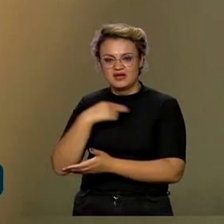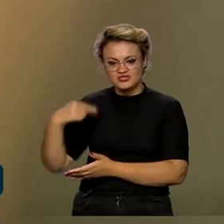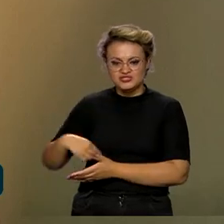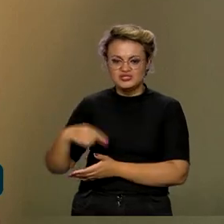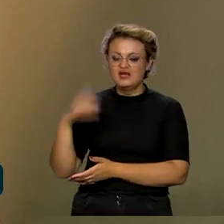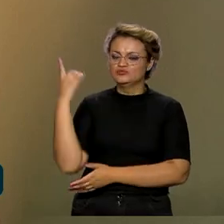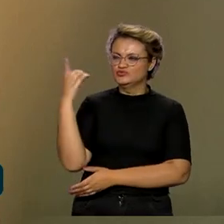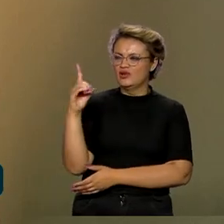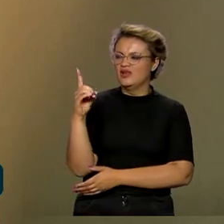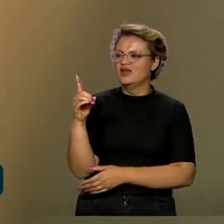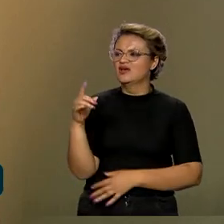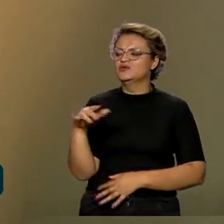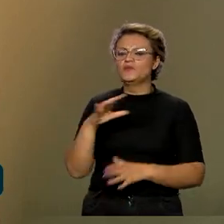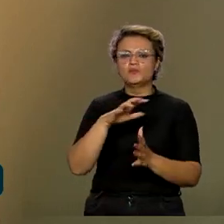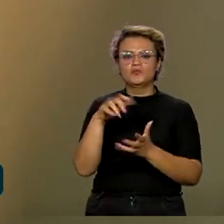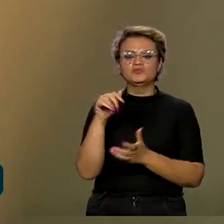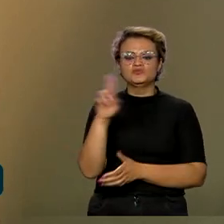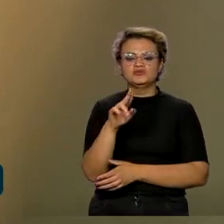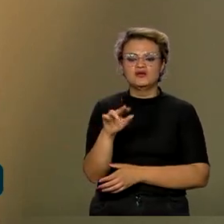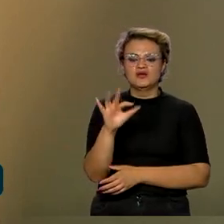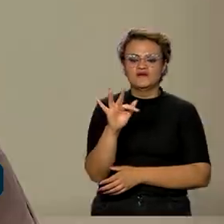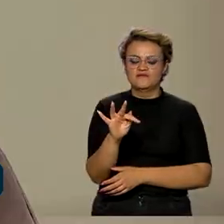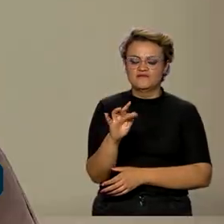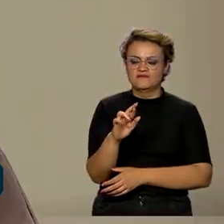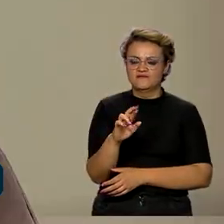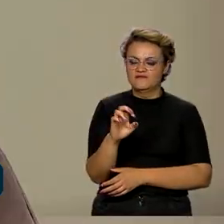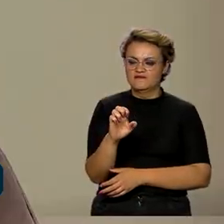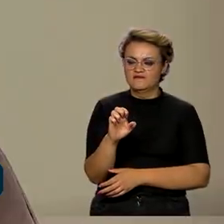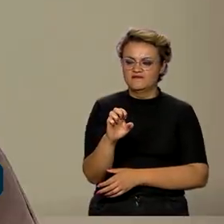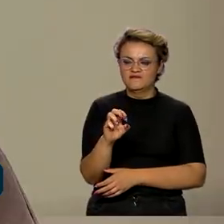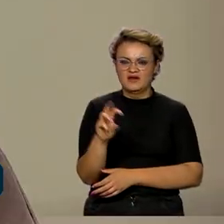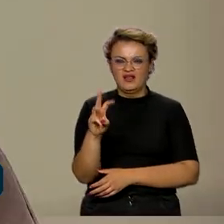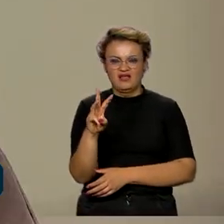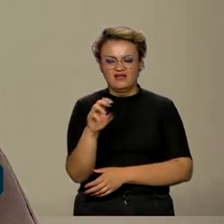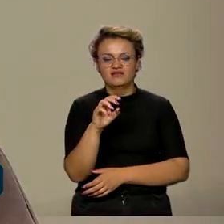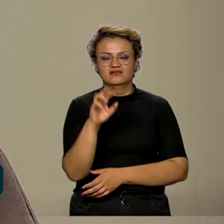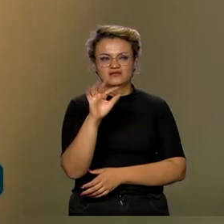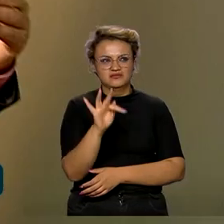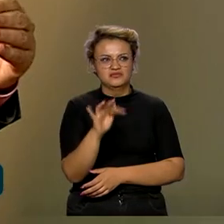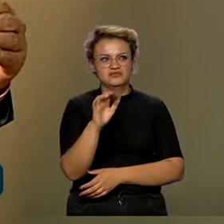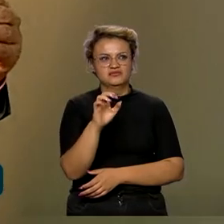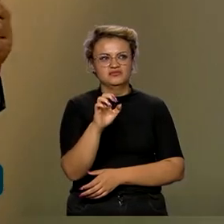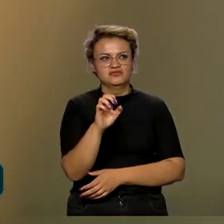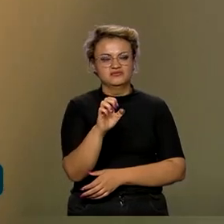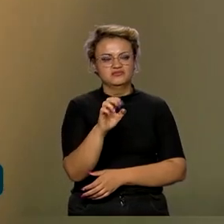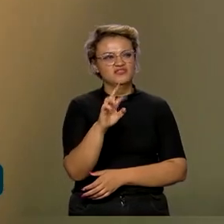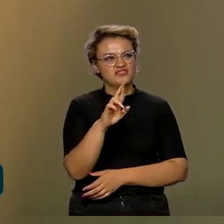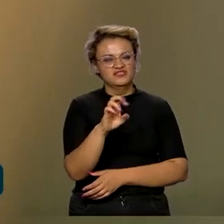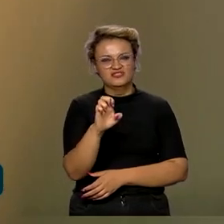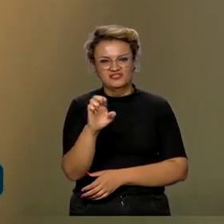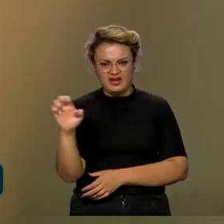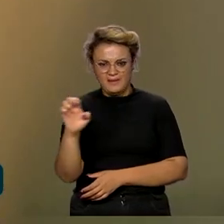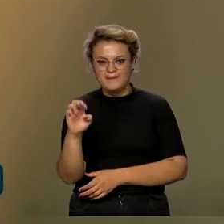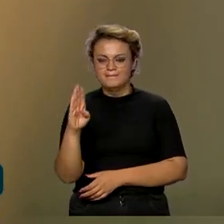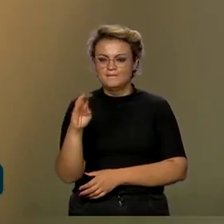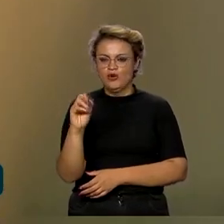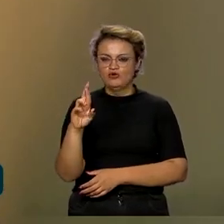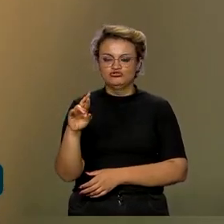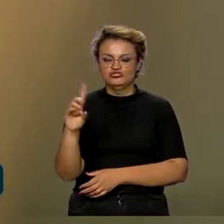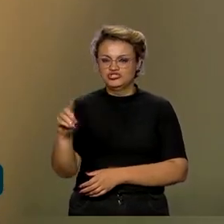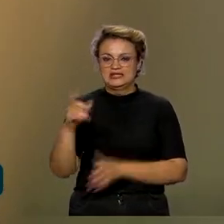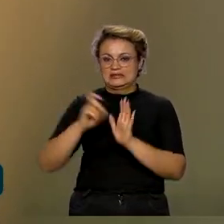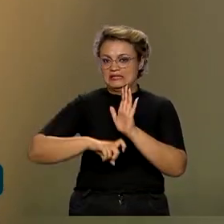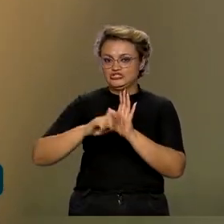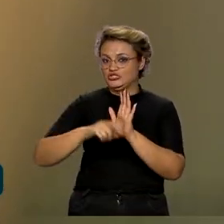num dólar que o mundo inteiro usa, que chama free on board, ou seja, um dólar que está livre do frete. Então, para você saber o preço, de